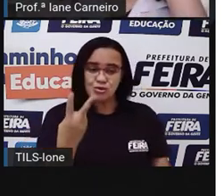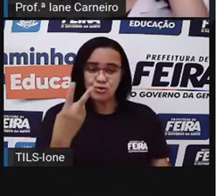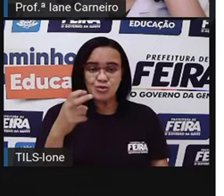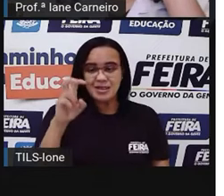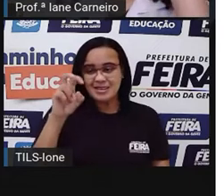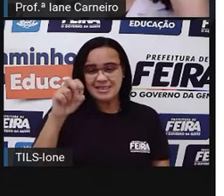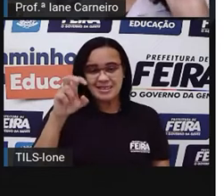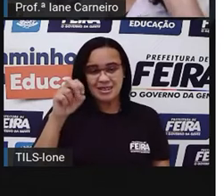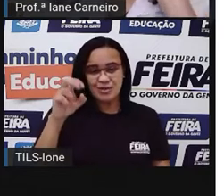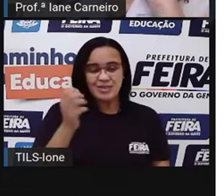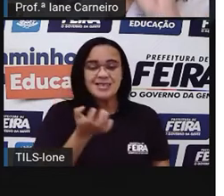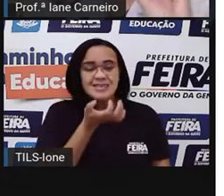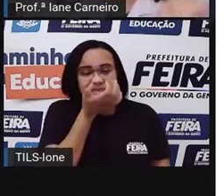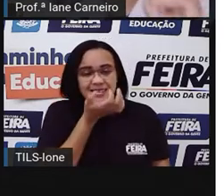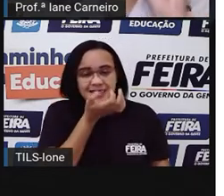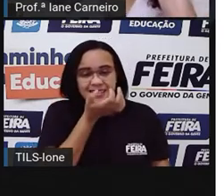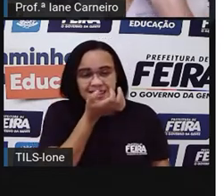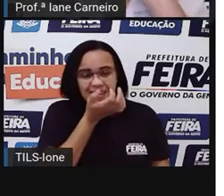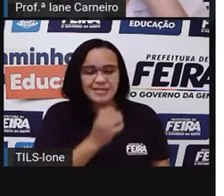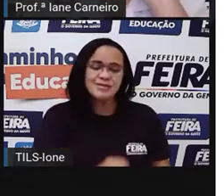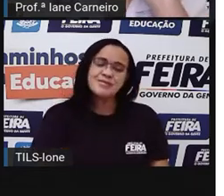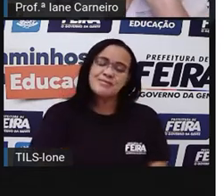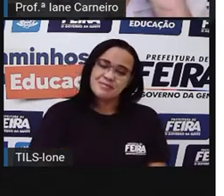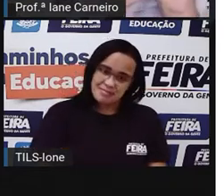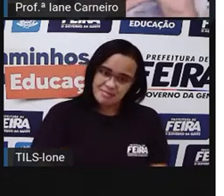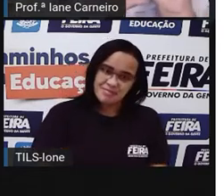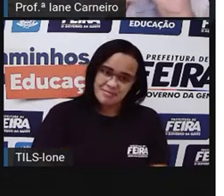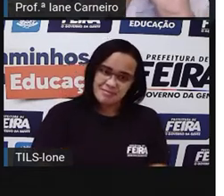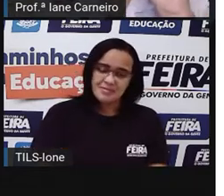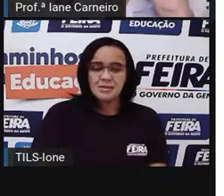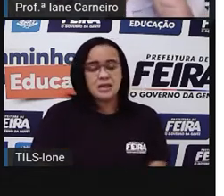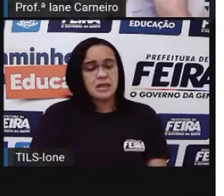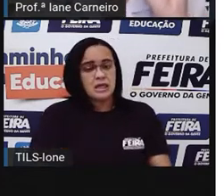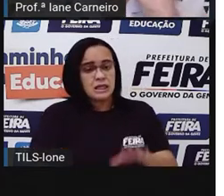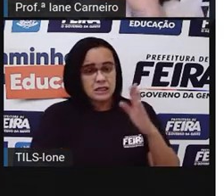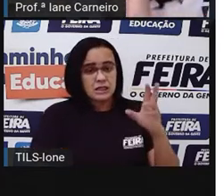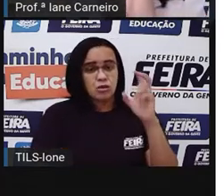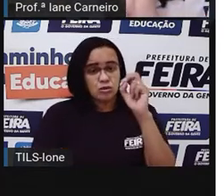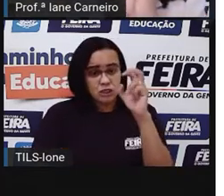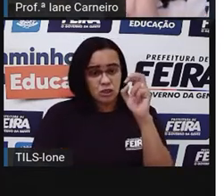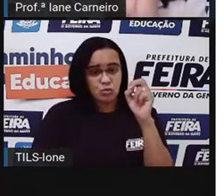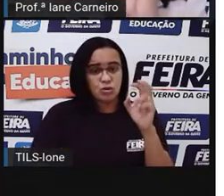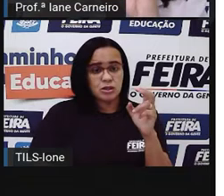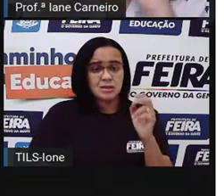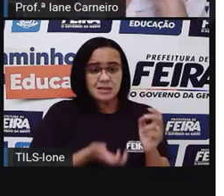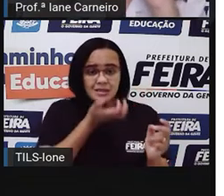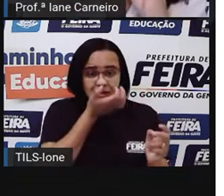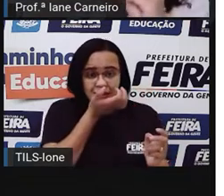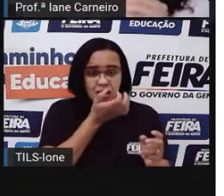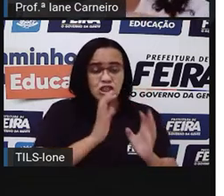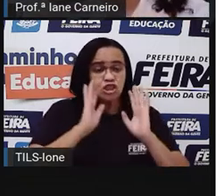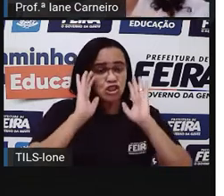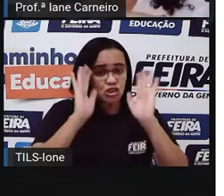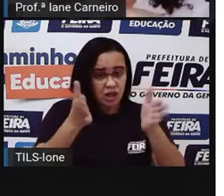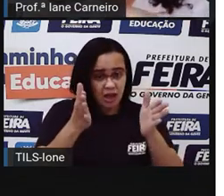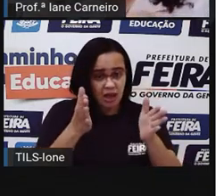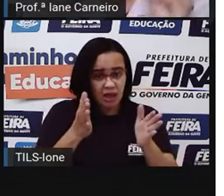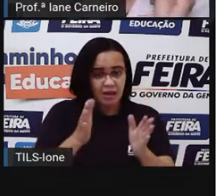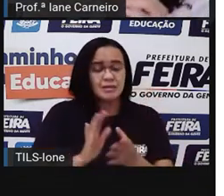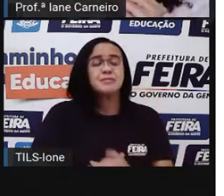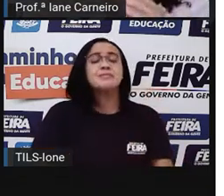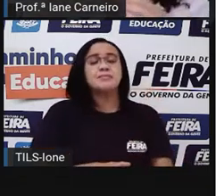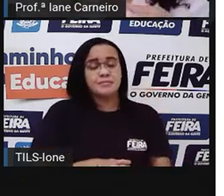Então, ó, se já tem R$0 ali, a gente vai tirar outros R$0 formando R$1,00.